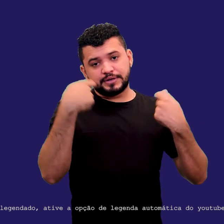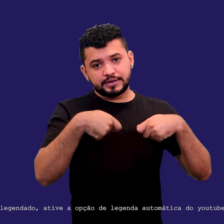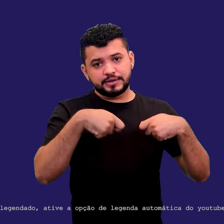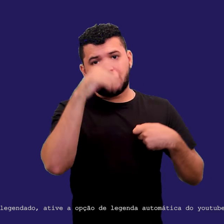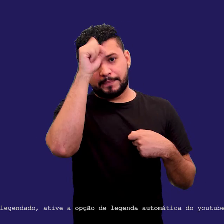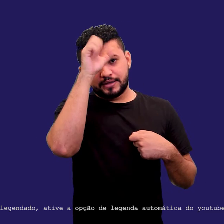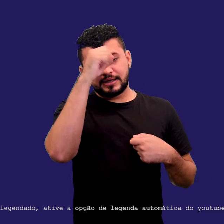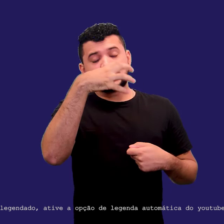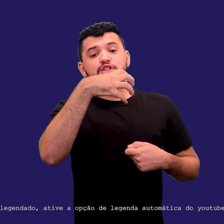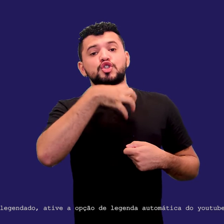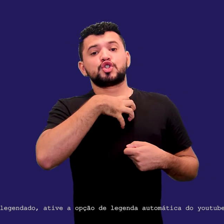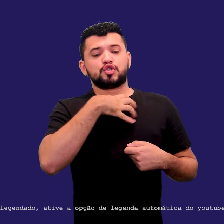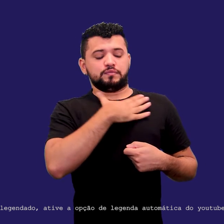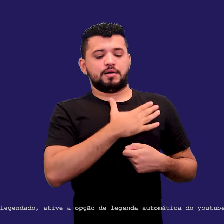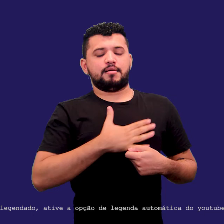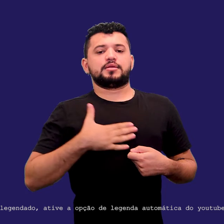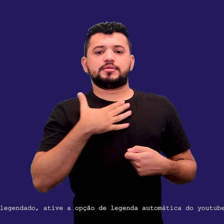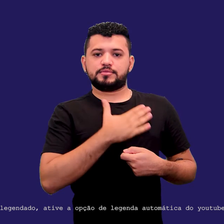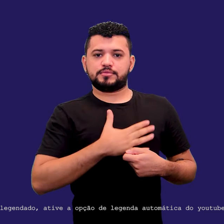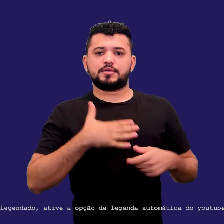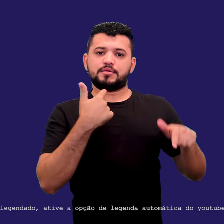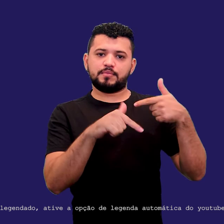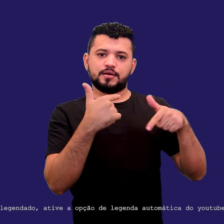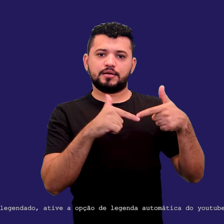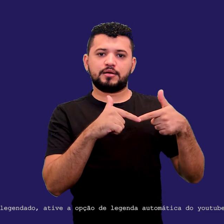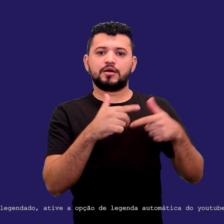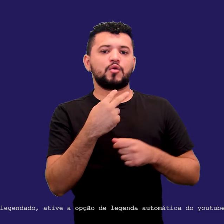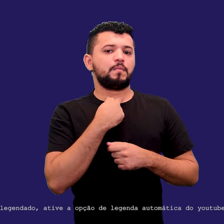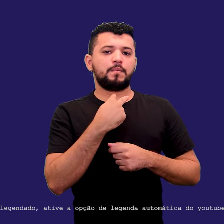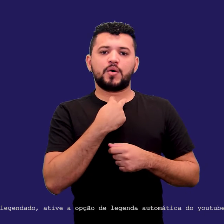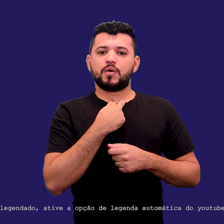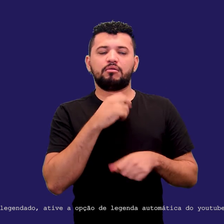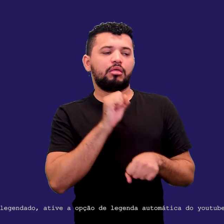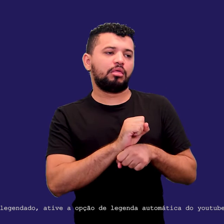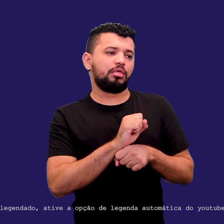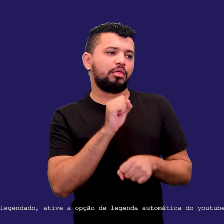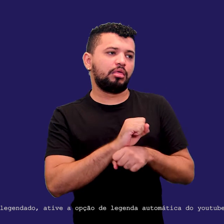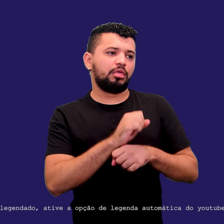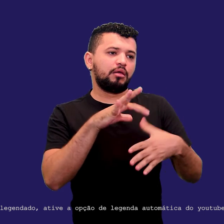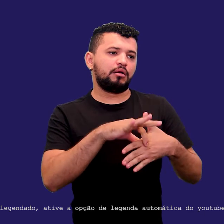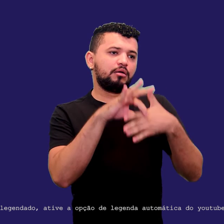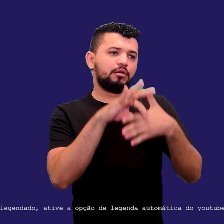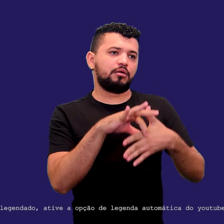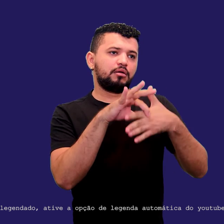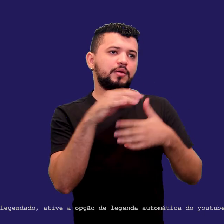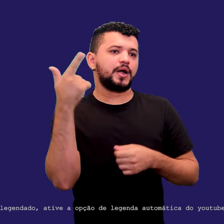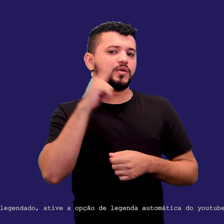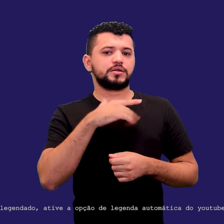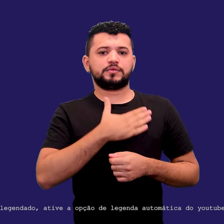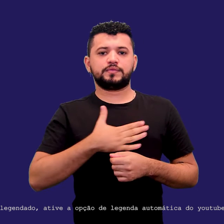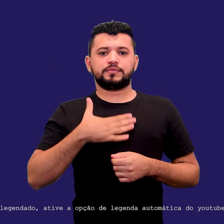prazer no trabalho. Não espere ter um cargo de liderança para se comportar como líder.